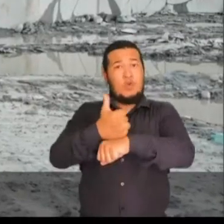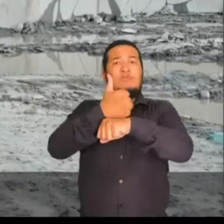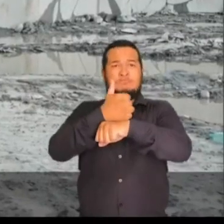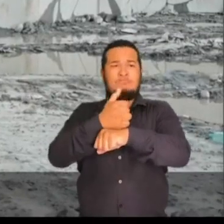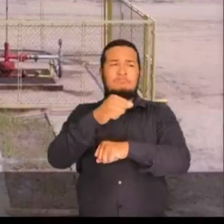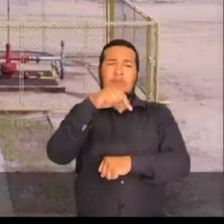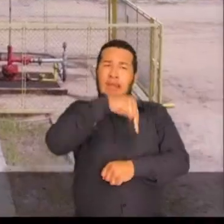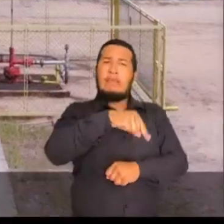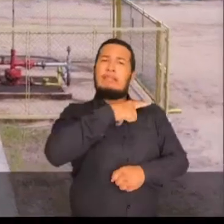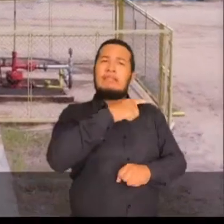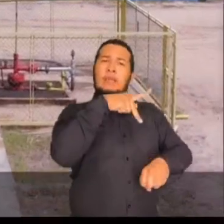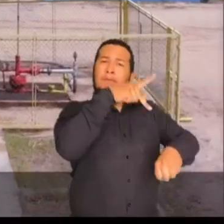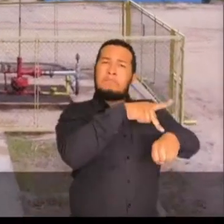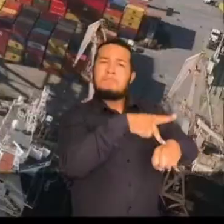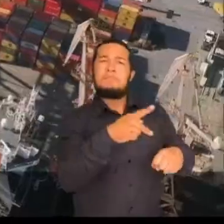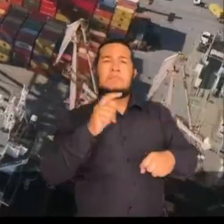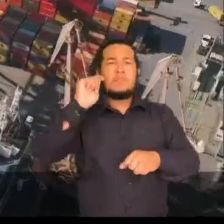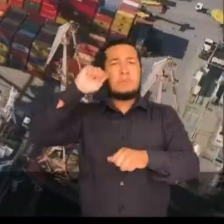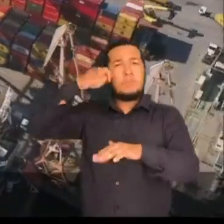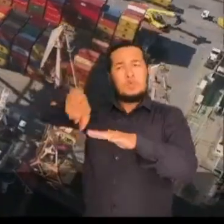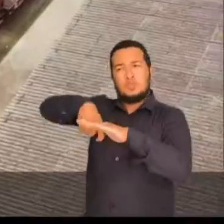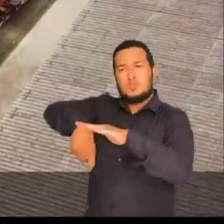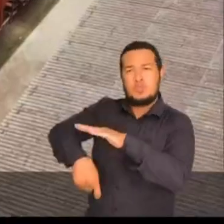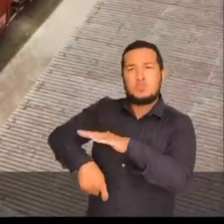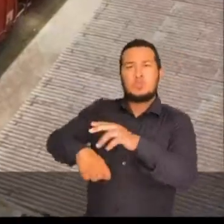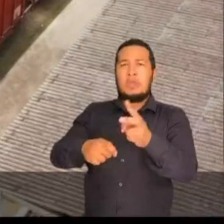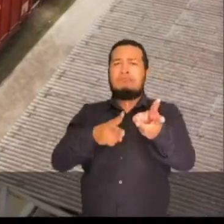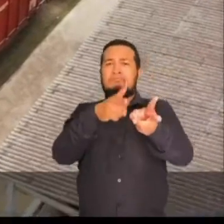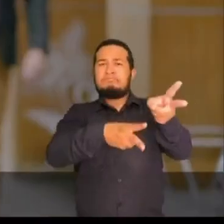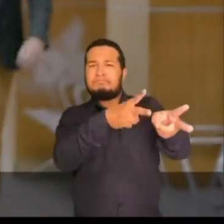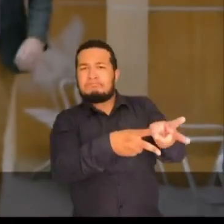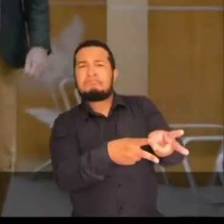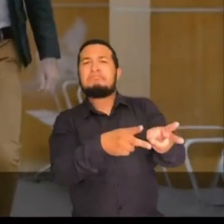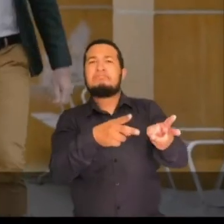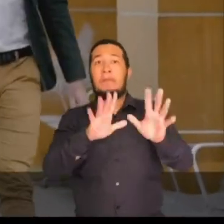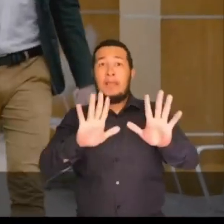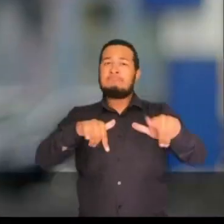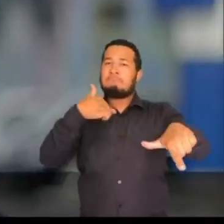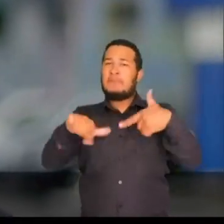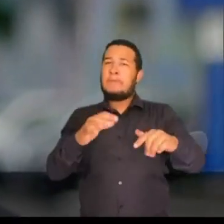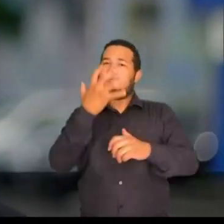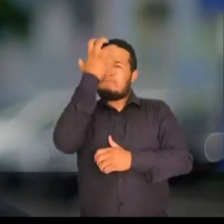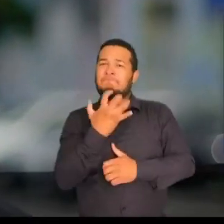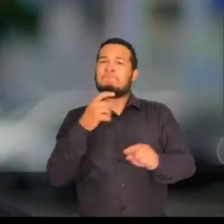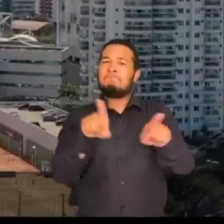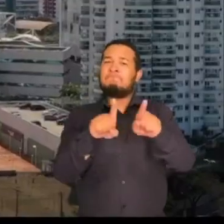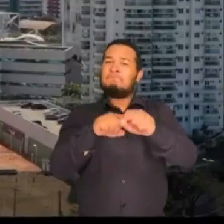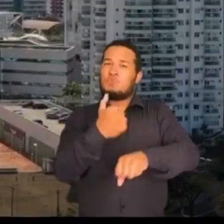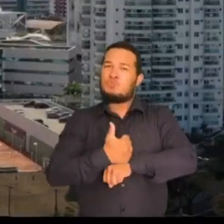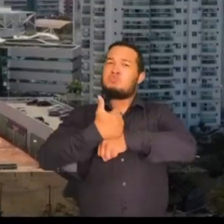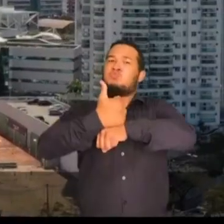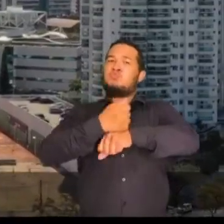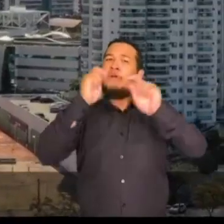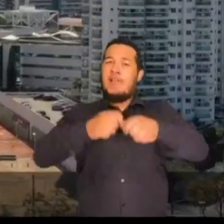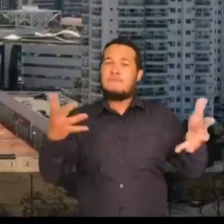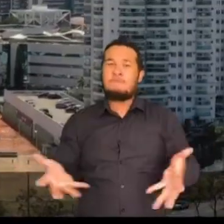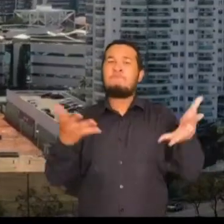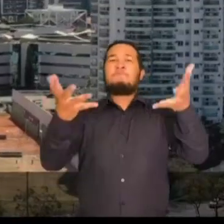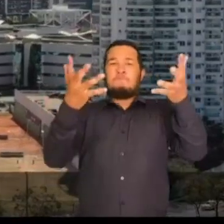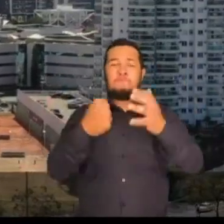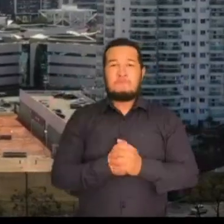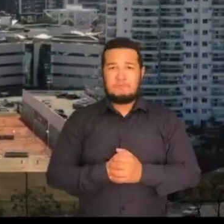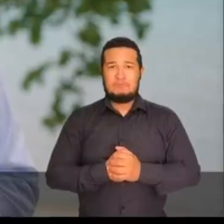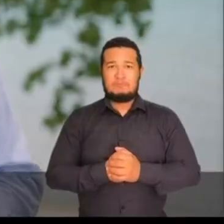Aqui tem rocha, tem petróleo, tem porto, tem ferrovia. Com trabalho sério e competente, a gente cresce a